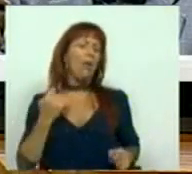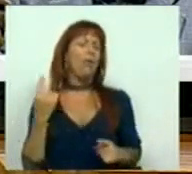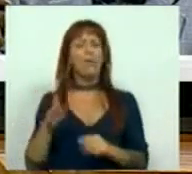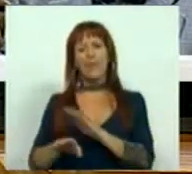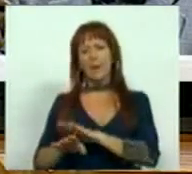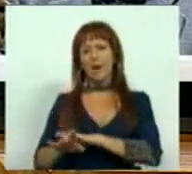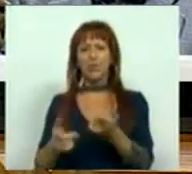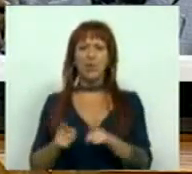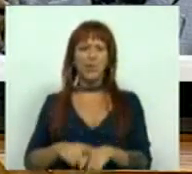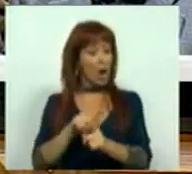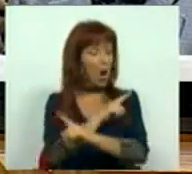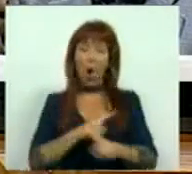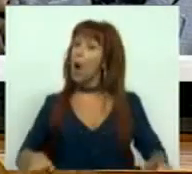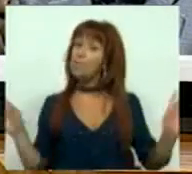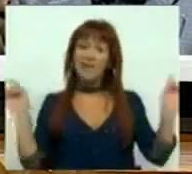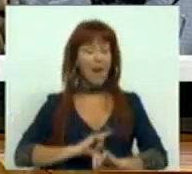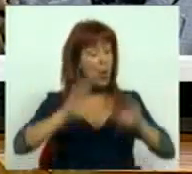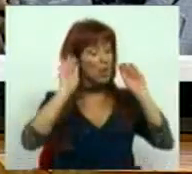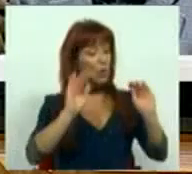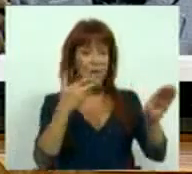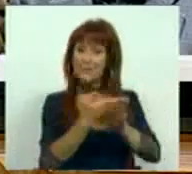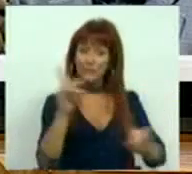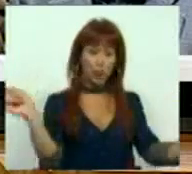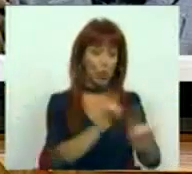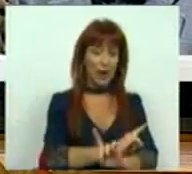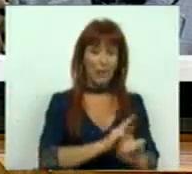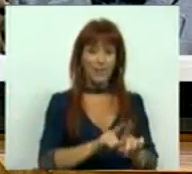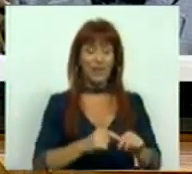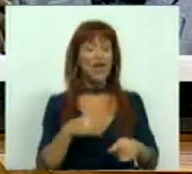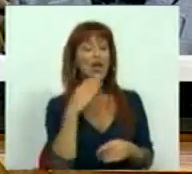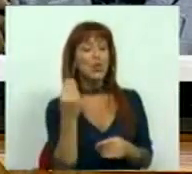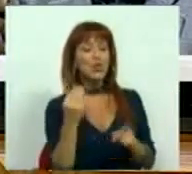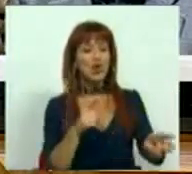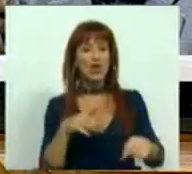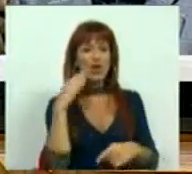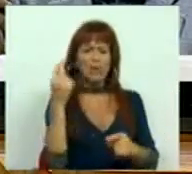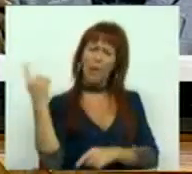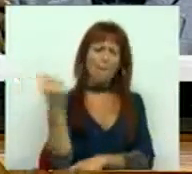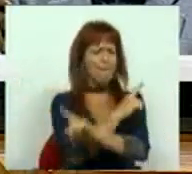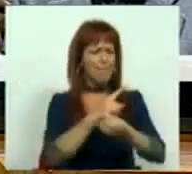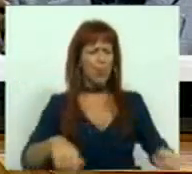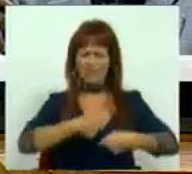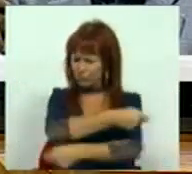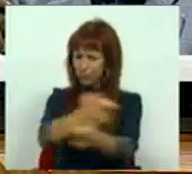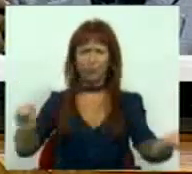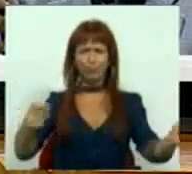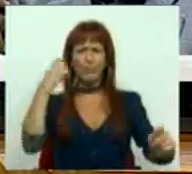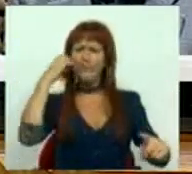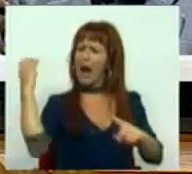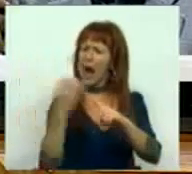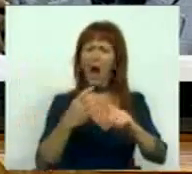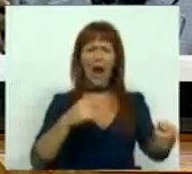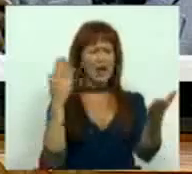direita, que tem impedido de educar sexualmente os adolescentes e os jovens, que tem proibido a distribuição de